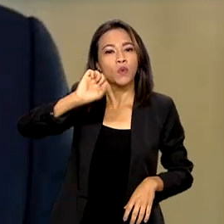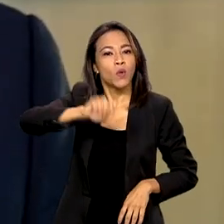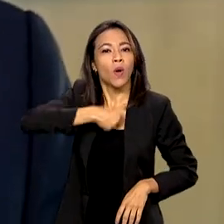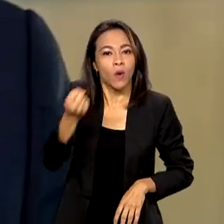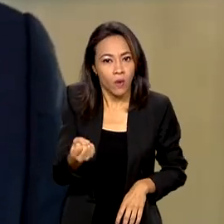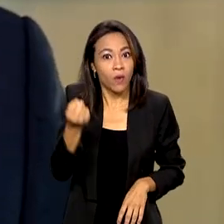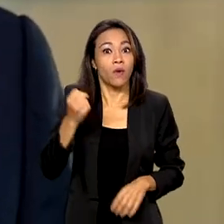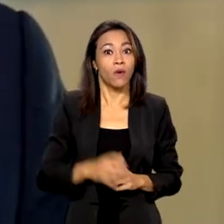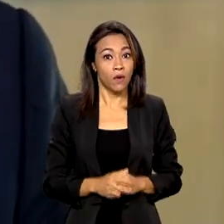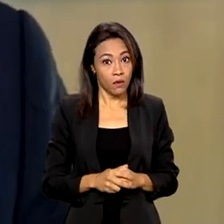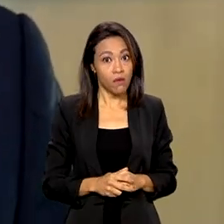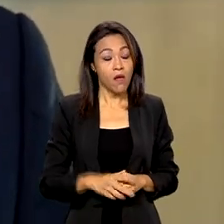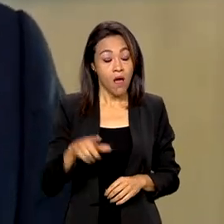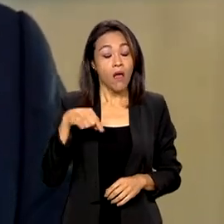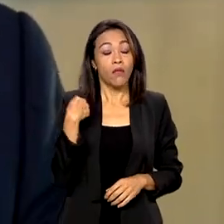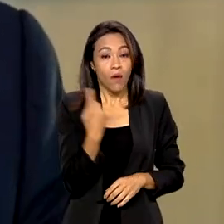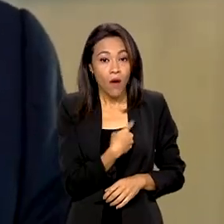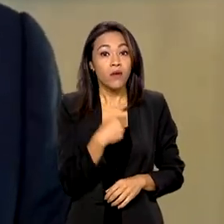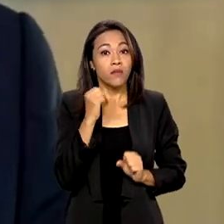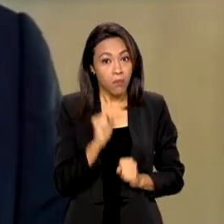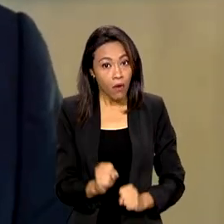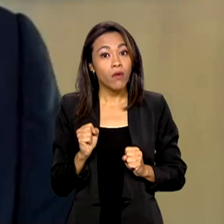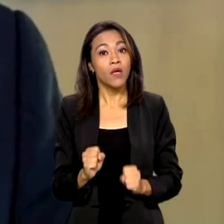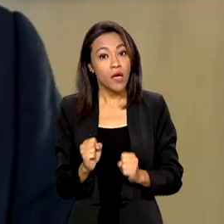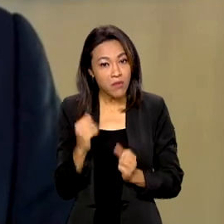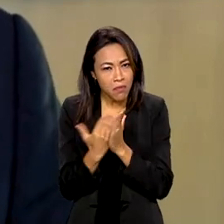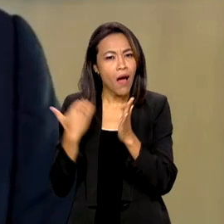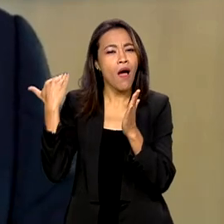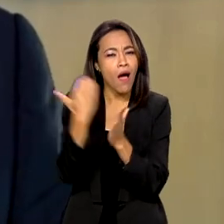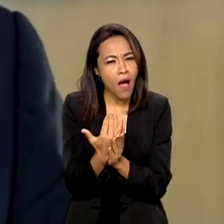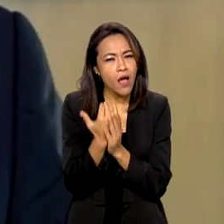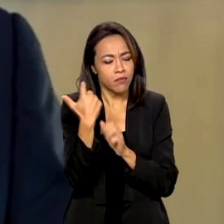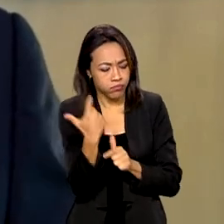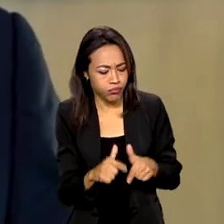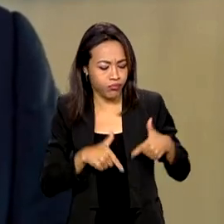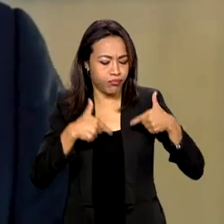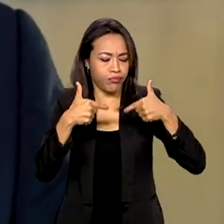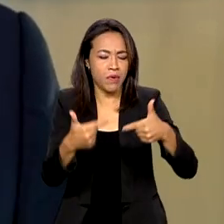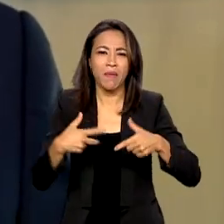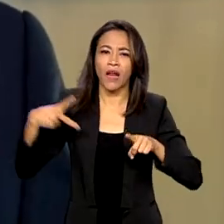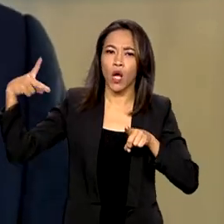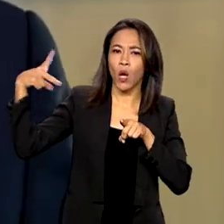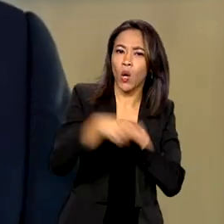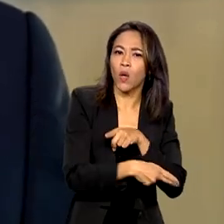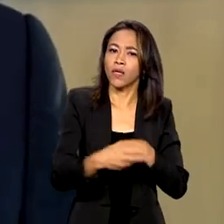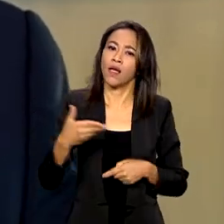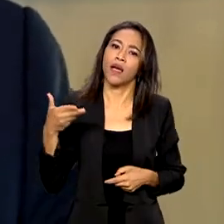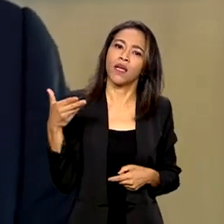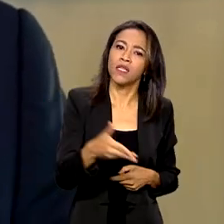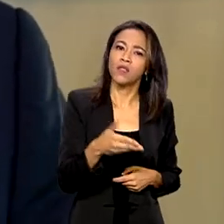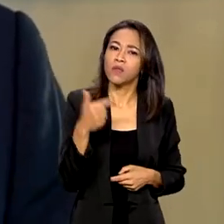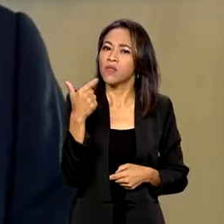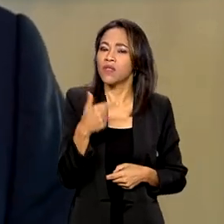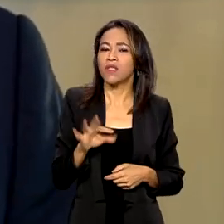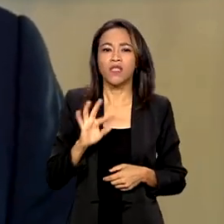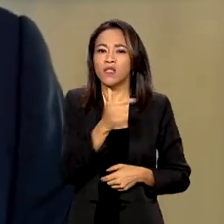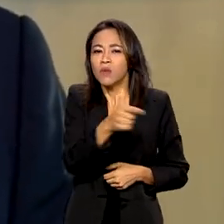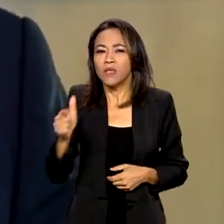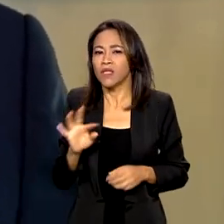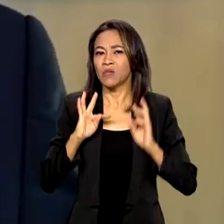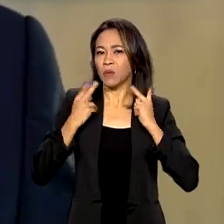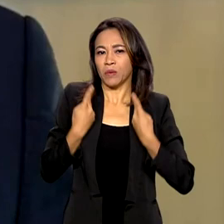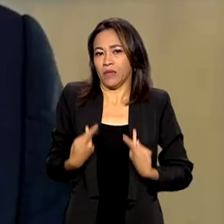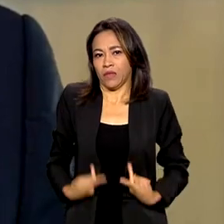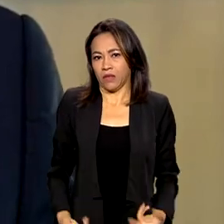dúvida de que podemos e devemos fazer mais para interromper este circuito desumanizador de violência.